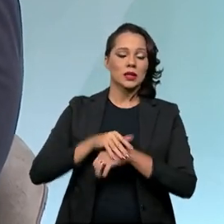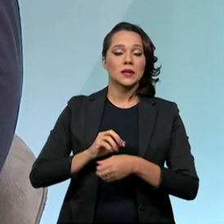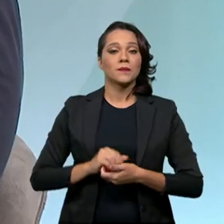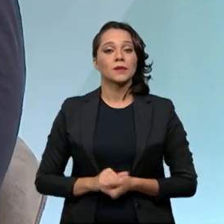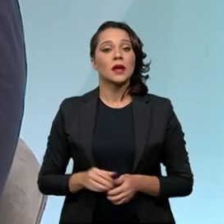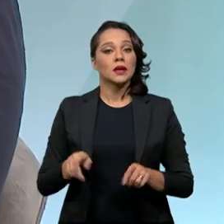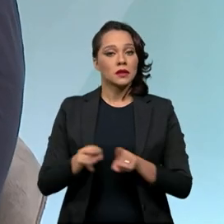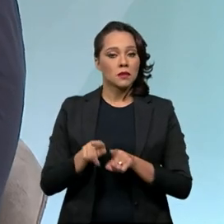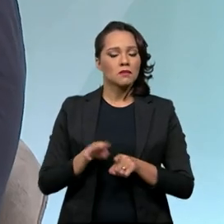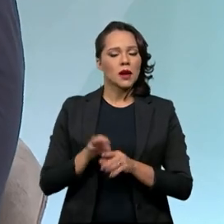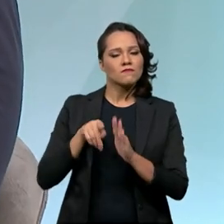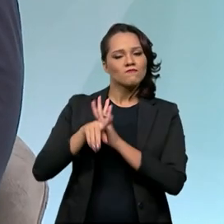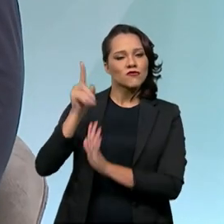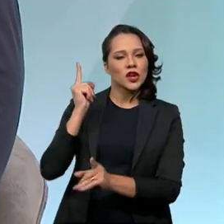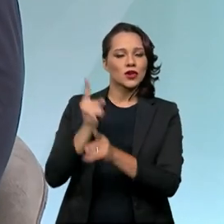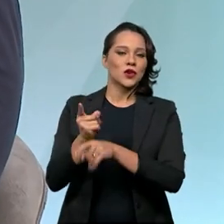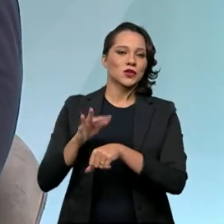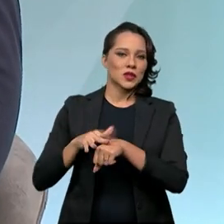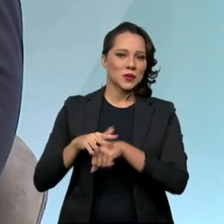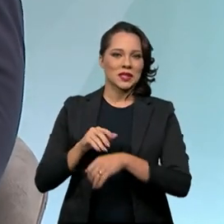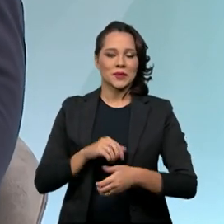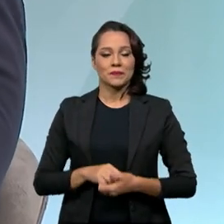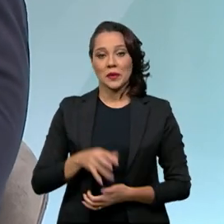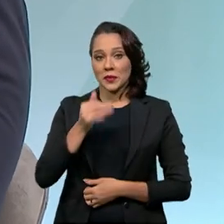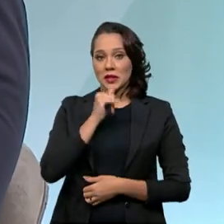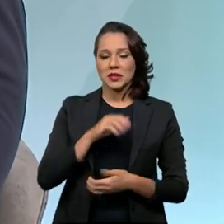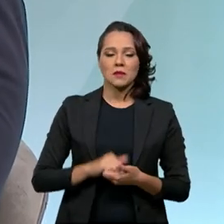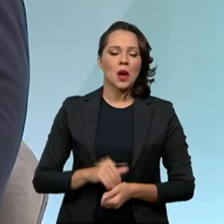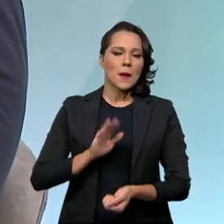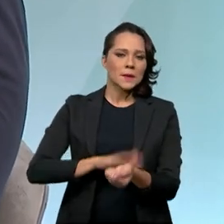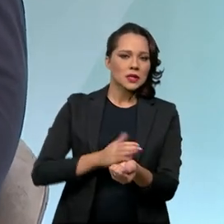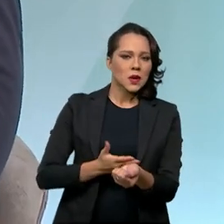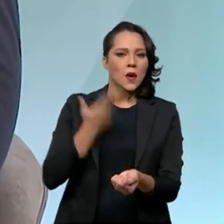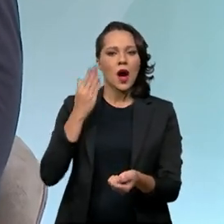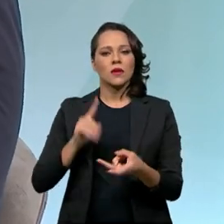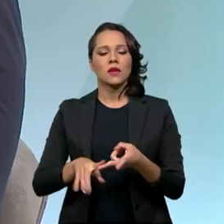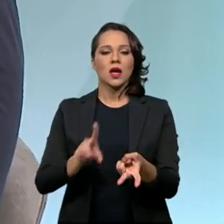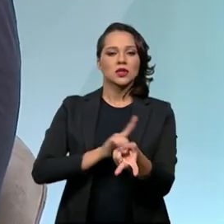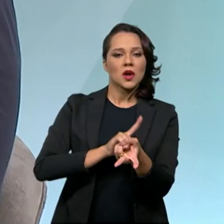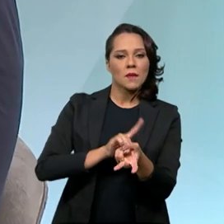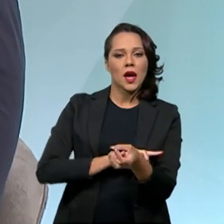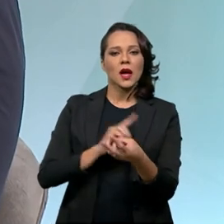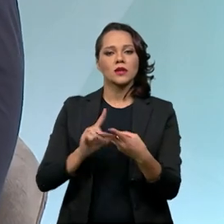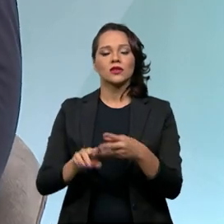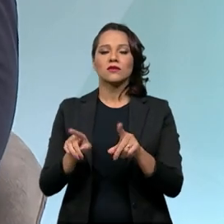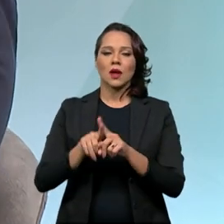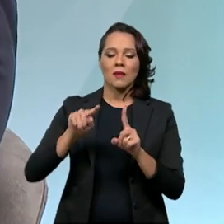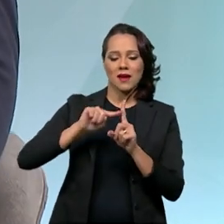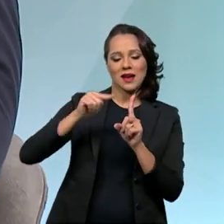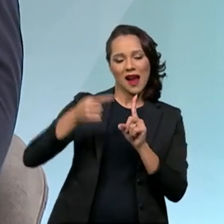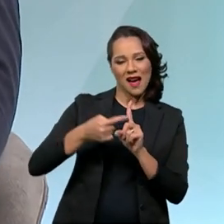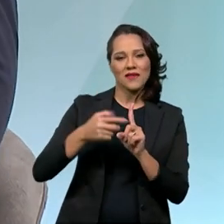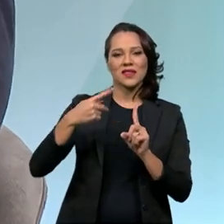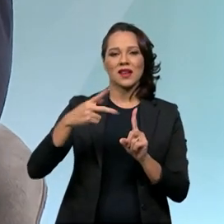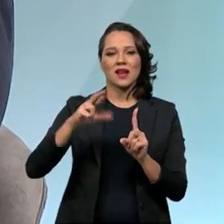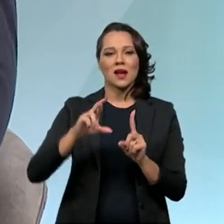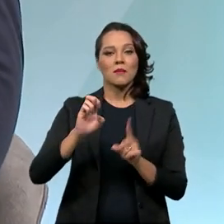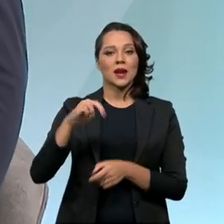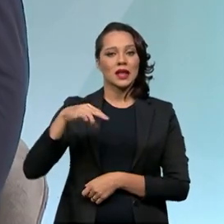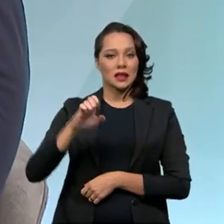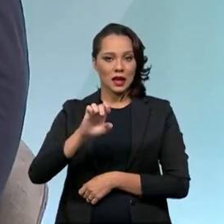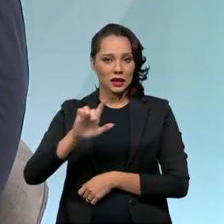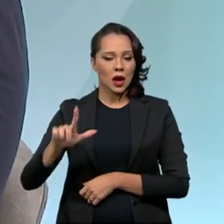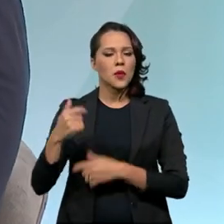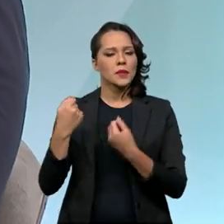tempo, também fazer o diagnóstico das doenças. Por exemplo, hipertensão, diabetes e também o pré-natal. Então, ela deve